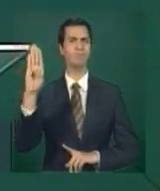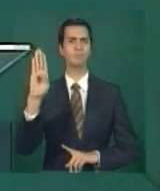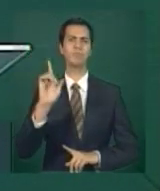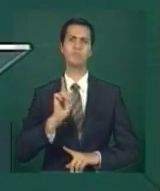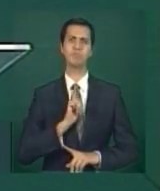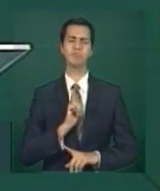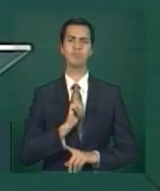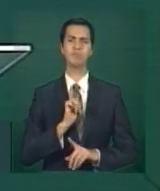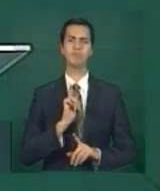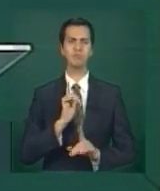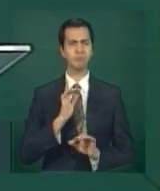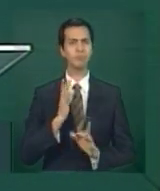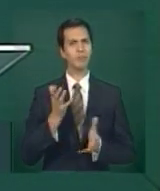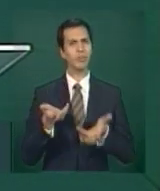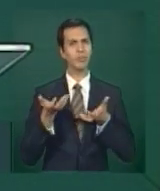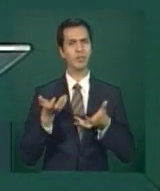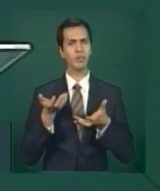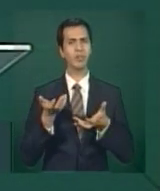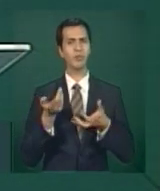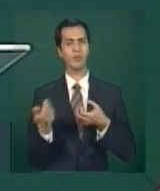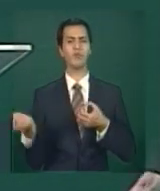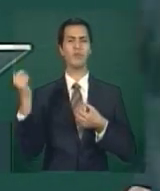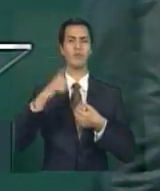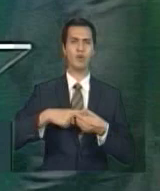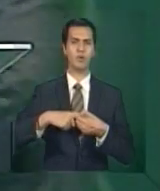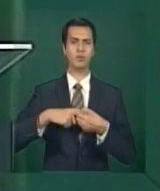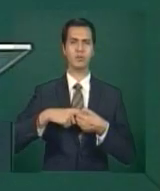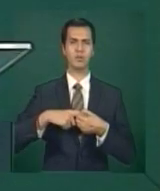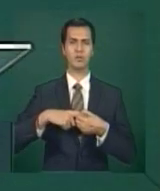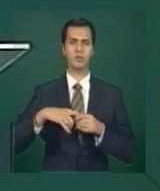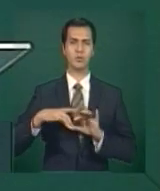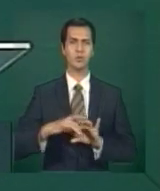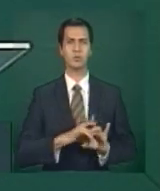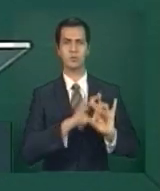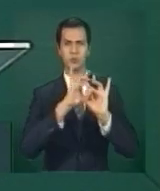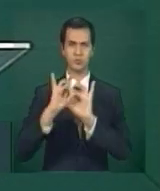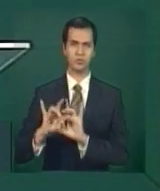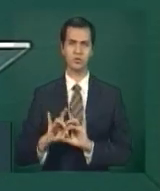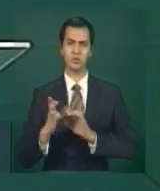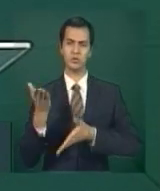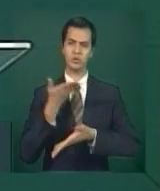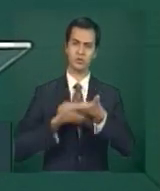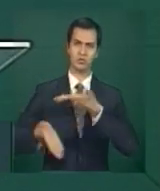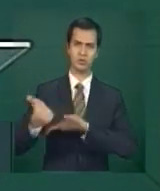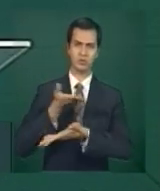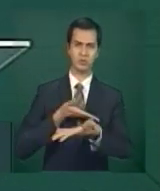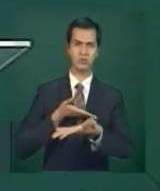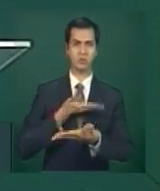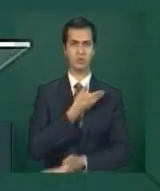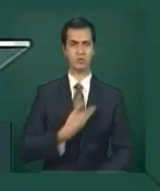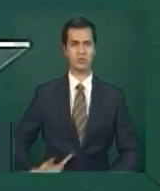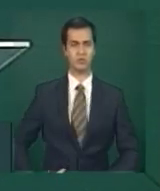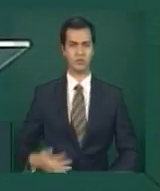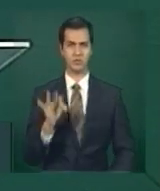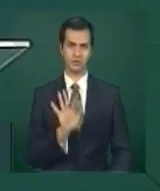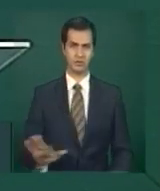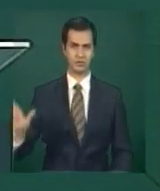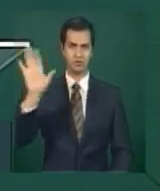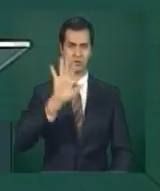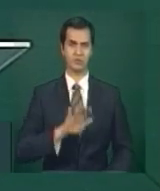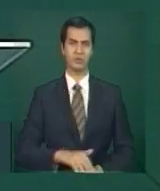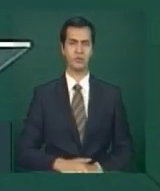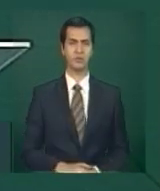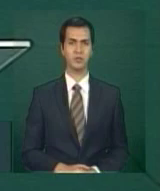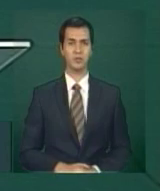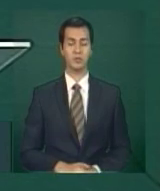recompor de maneira republicana as nossas relações com a União Federal e